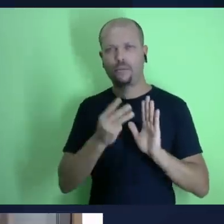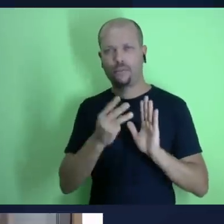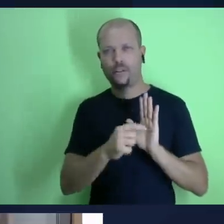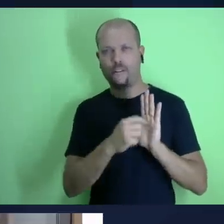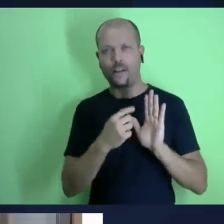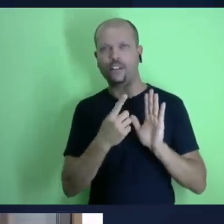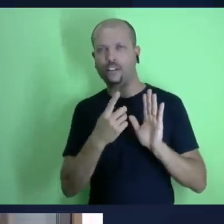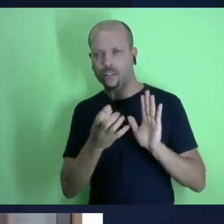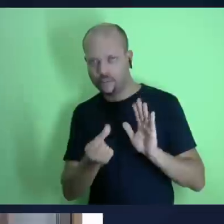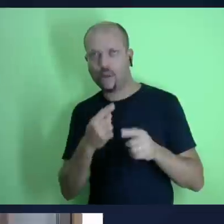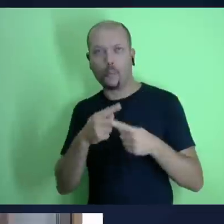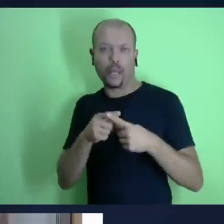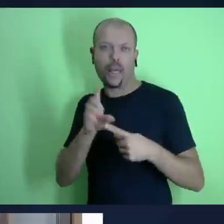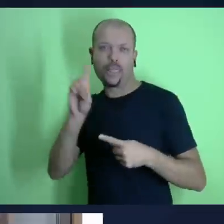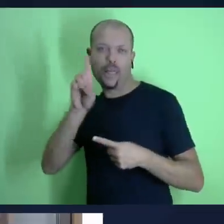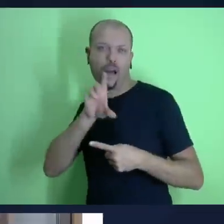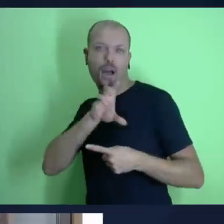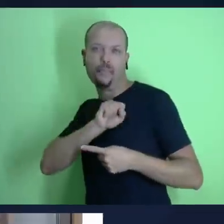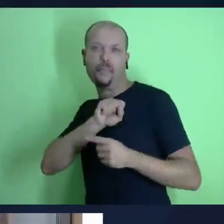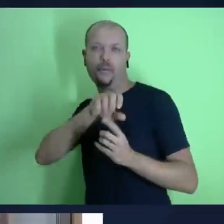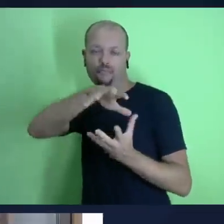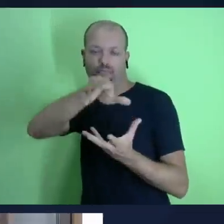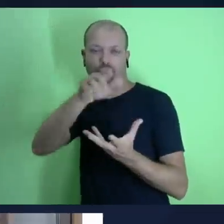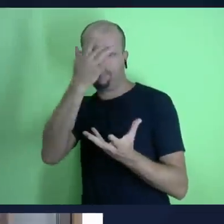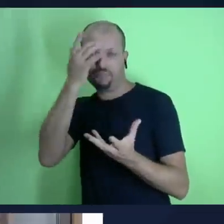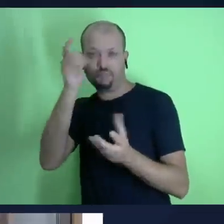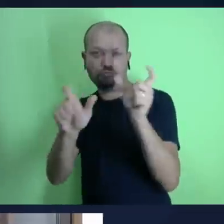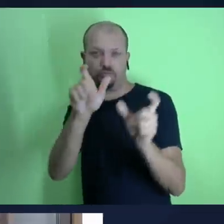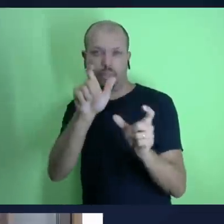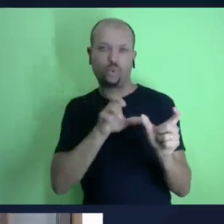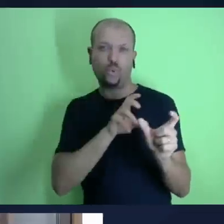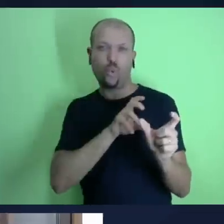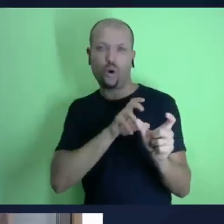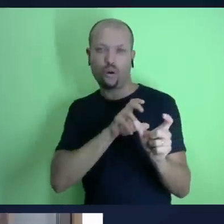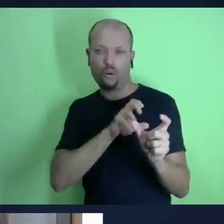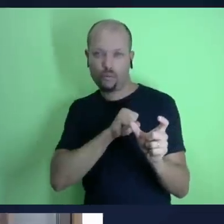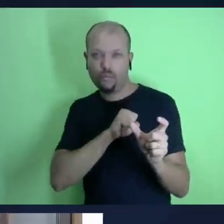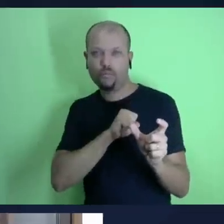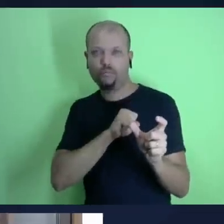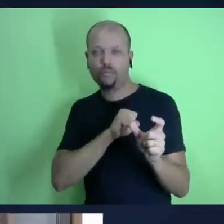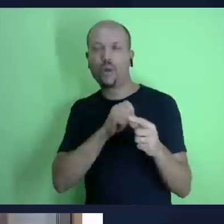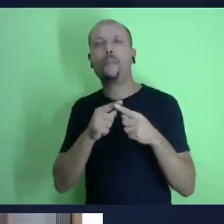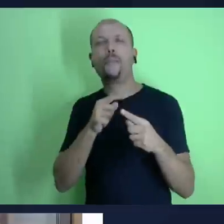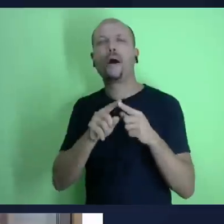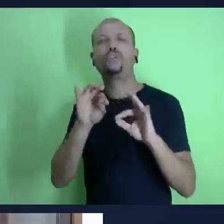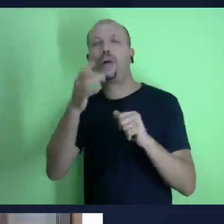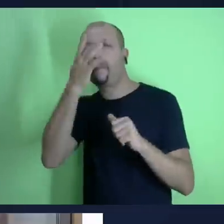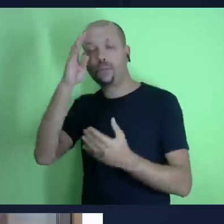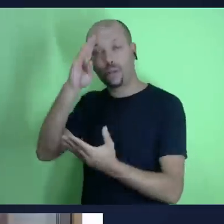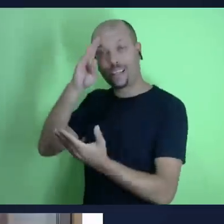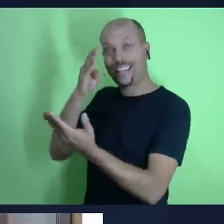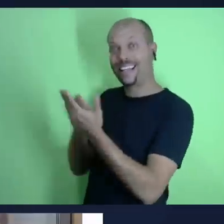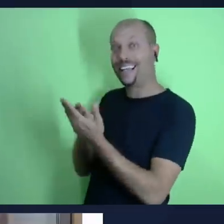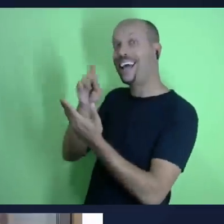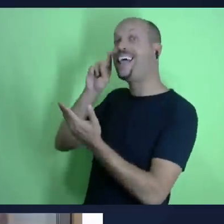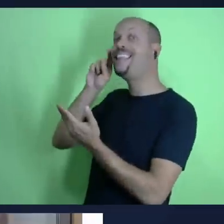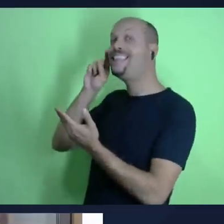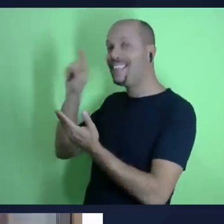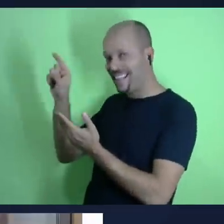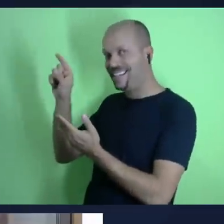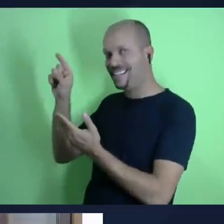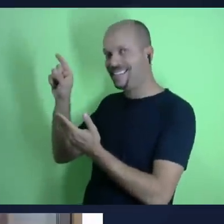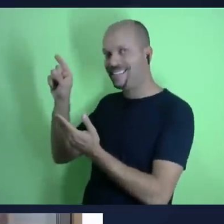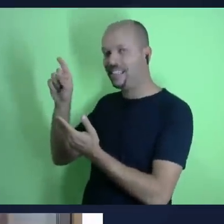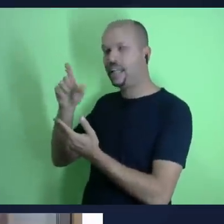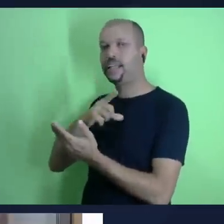eterna quando cristo chega ao final do seu ministério ele também dá o dom maior do céu ela é um aite a